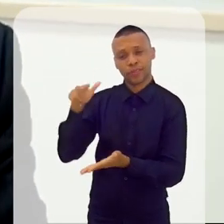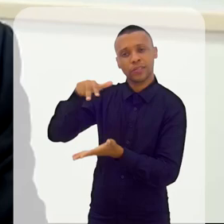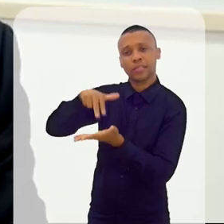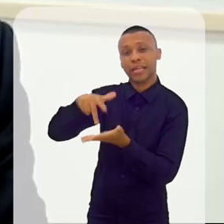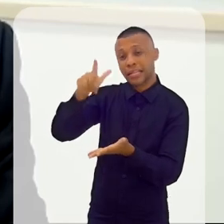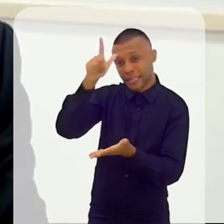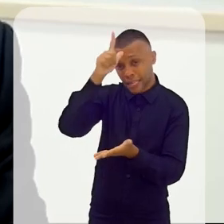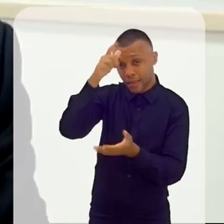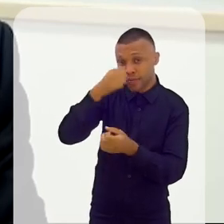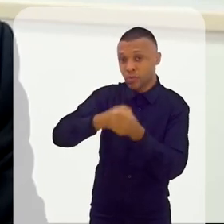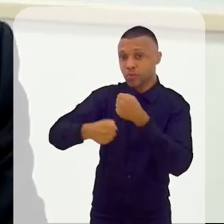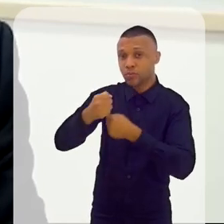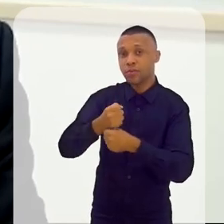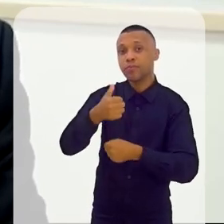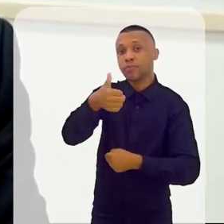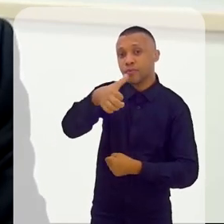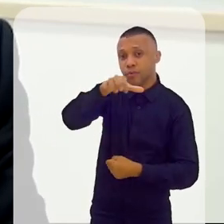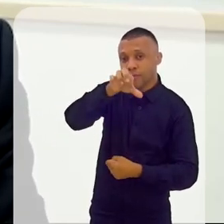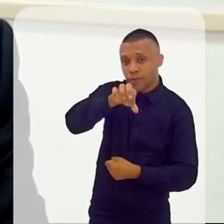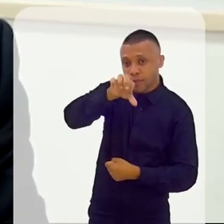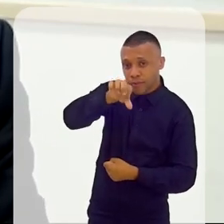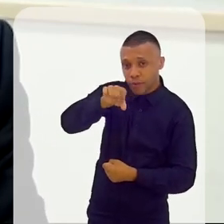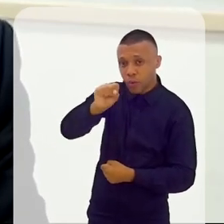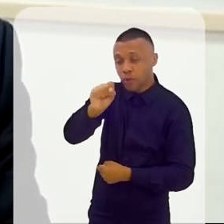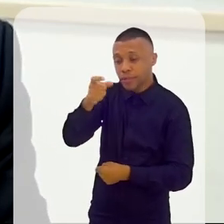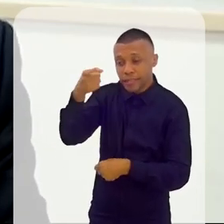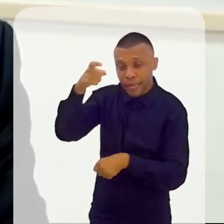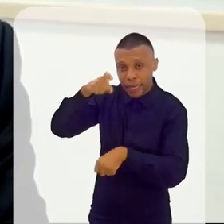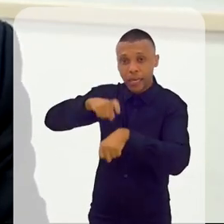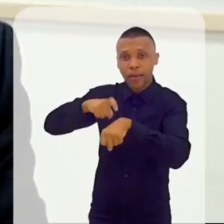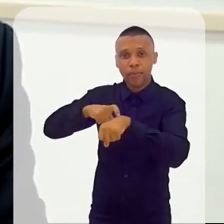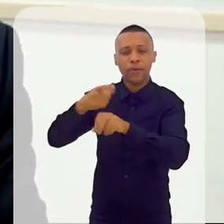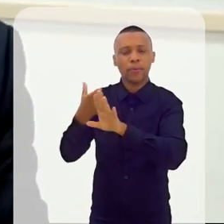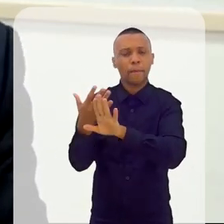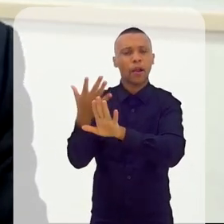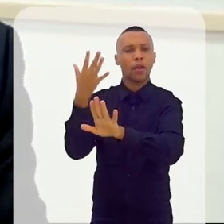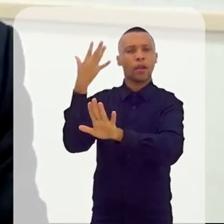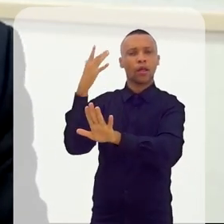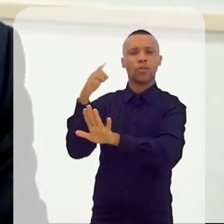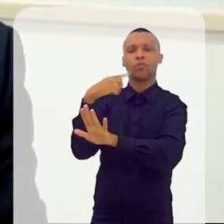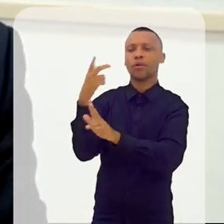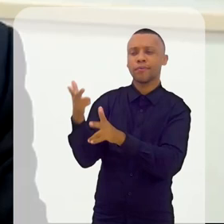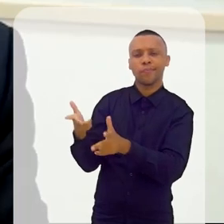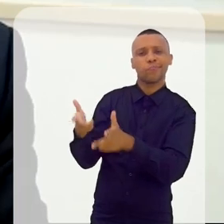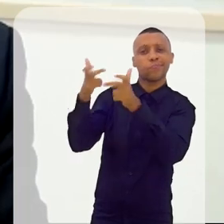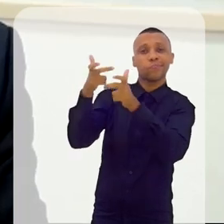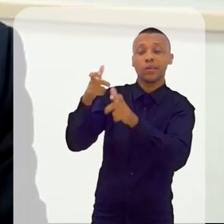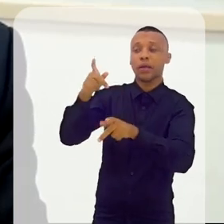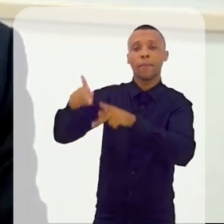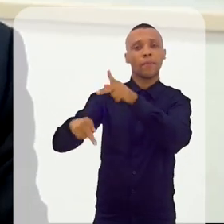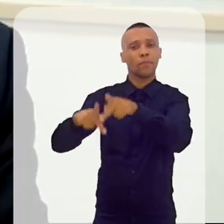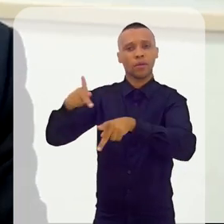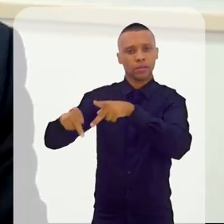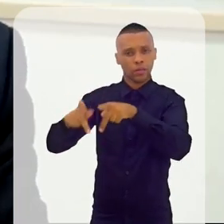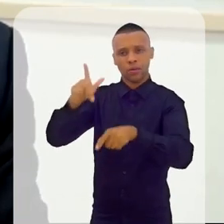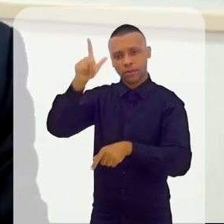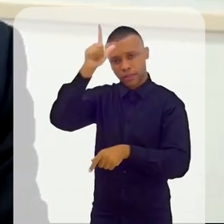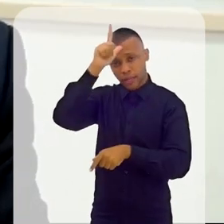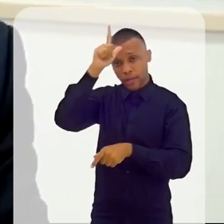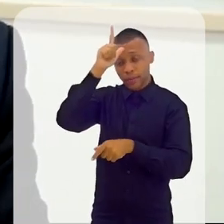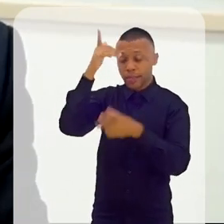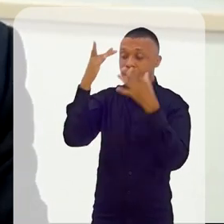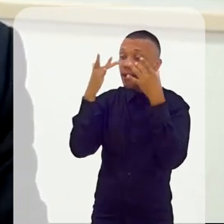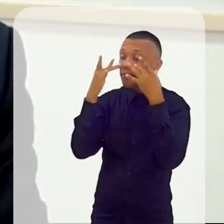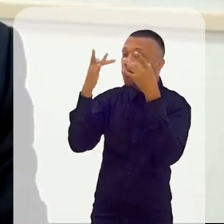E naquele momento nós verificamos o quanto que os alemães já estavam preocupados